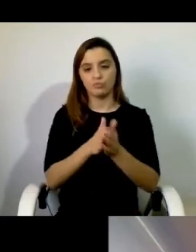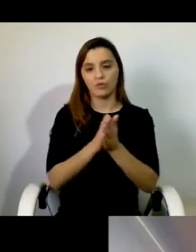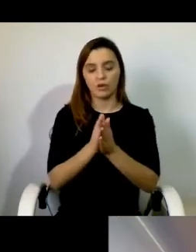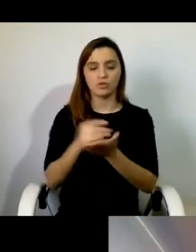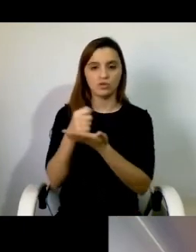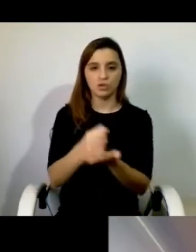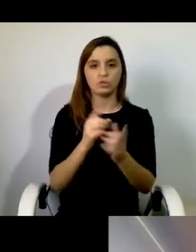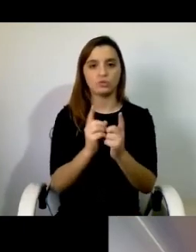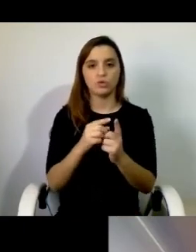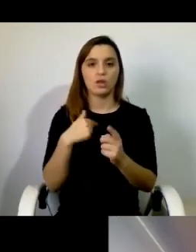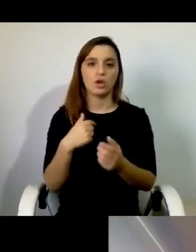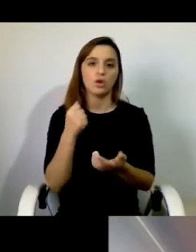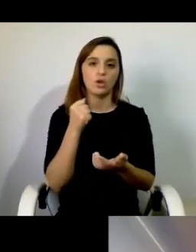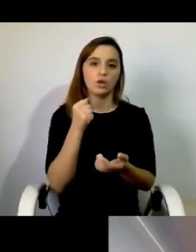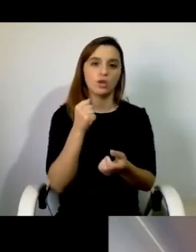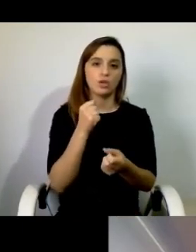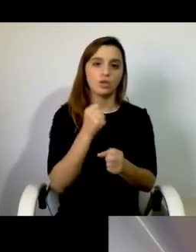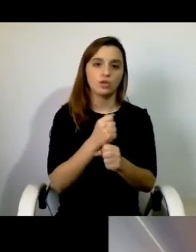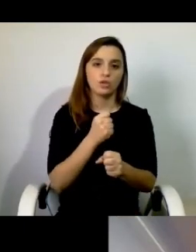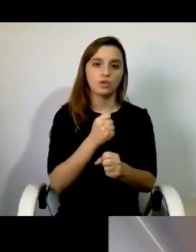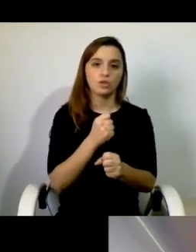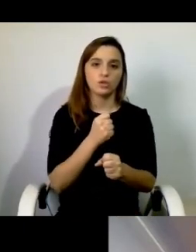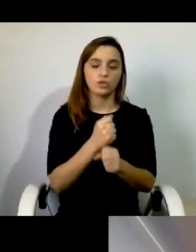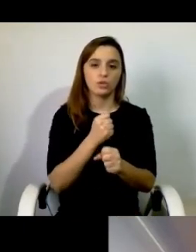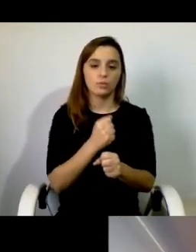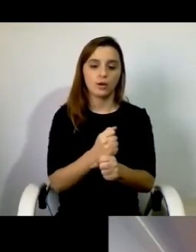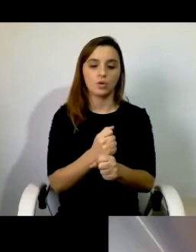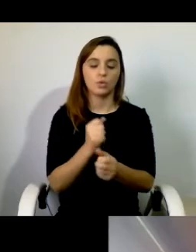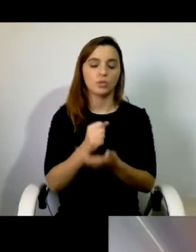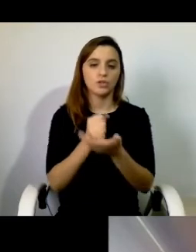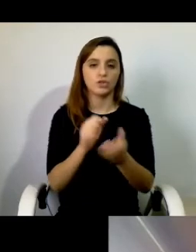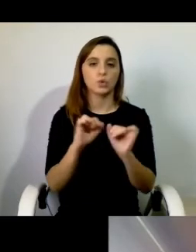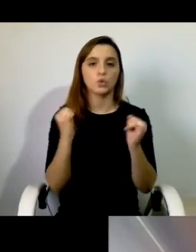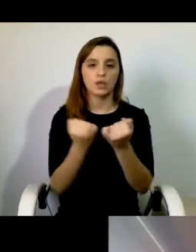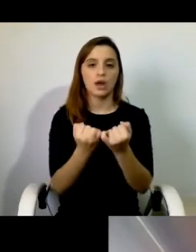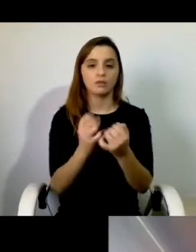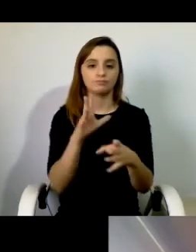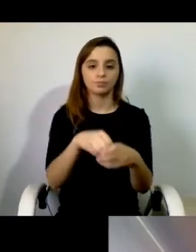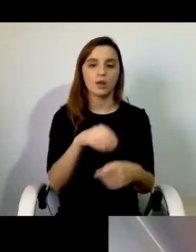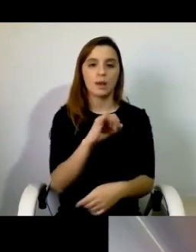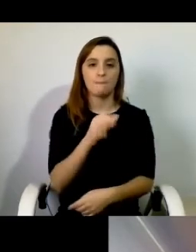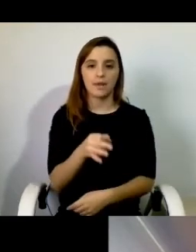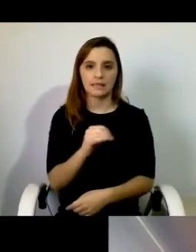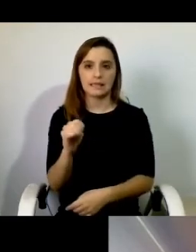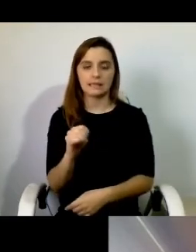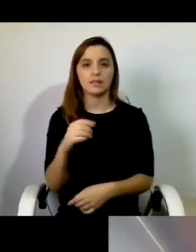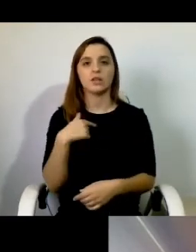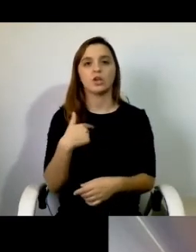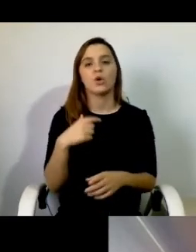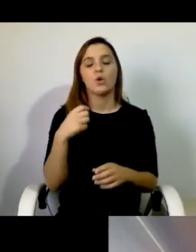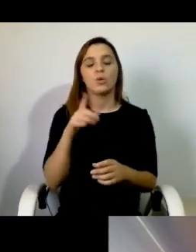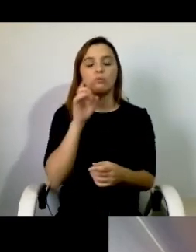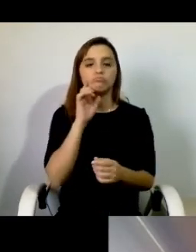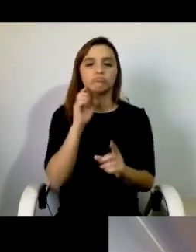trabalho como assistente pessoal, assistente social numa IPSS, e sou ativista dos direitos das pessoas com